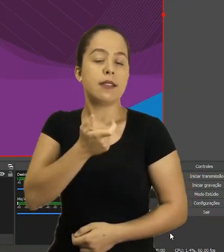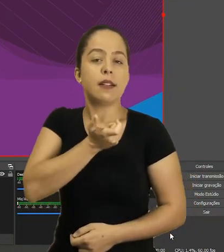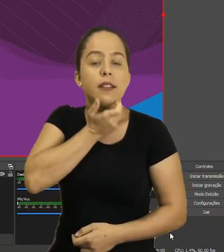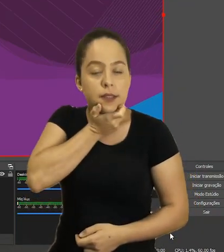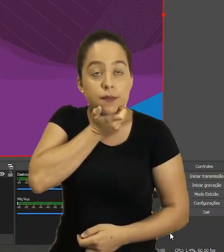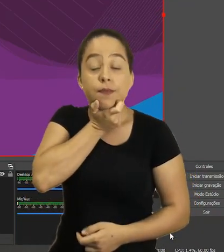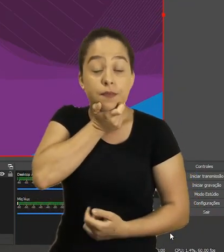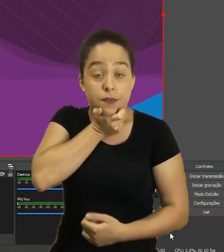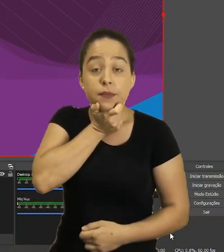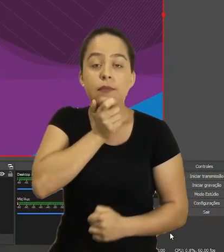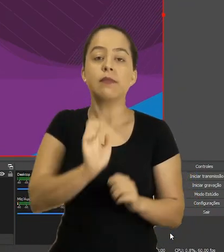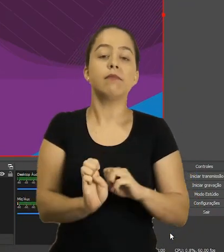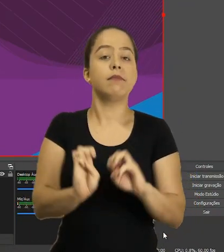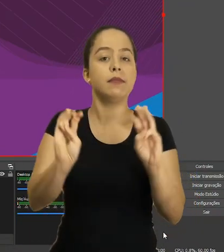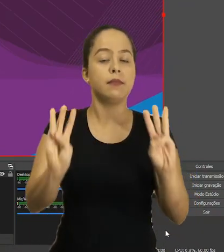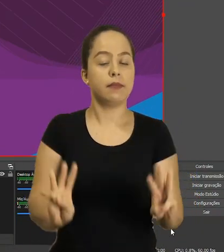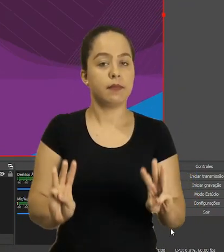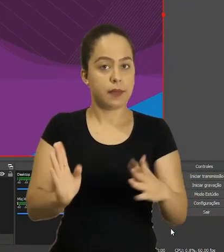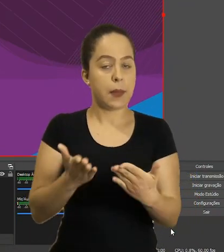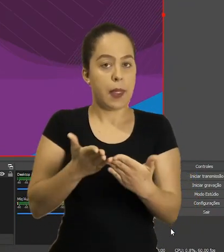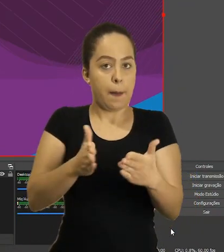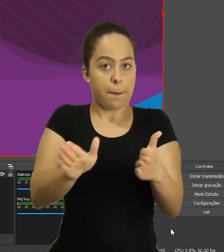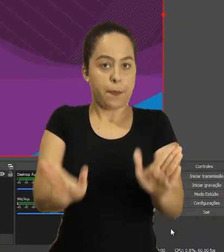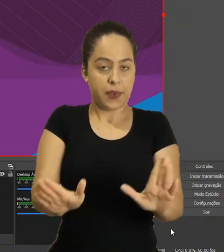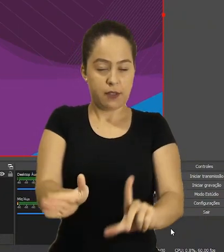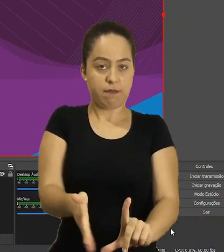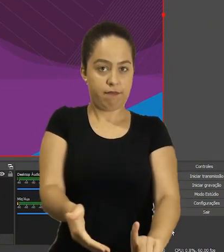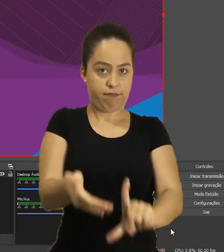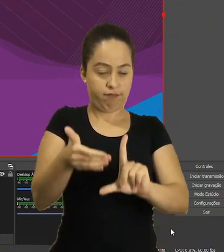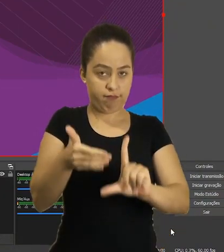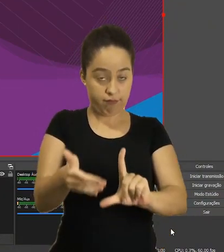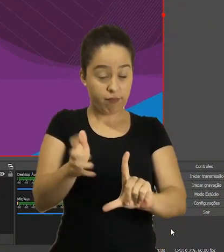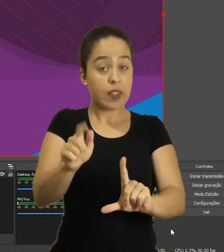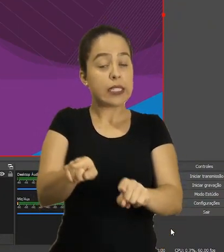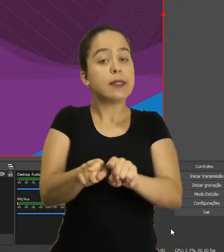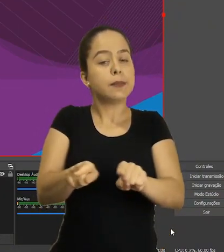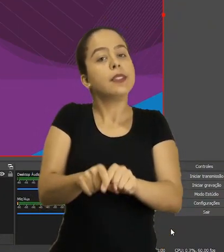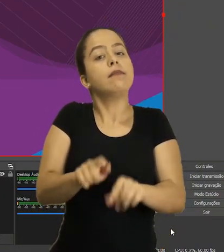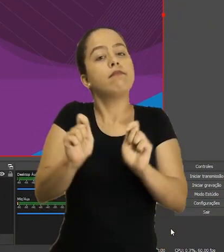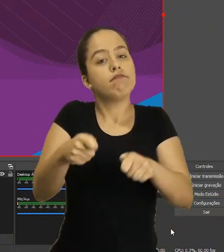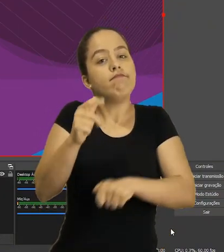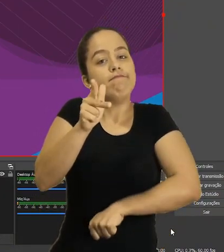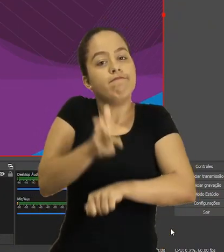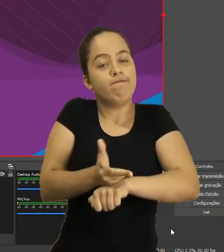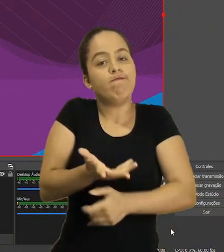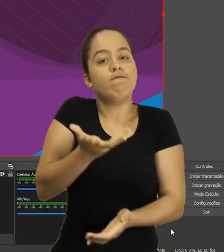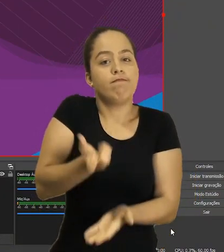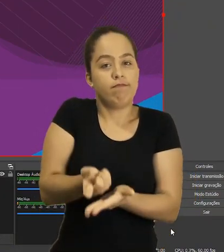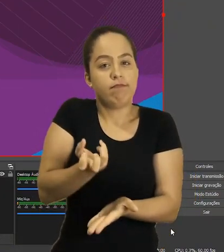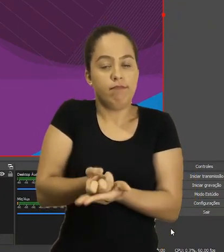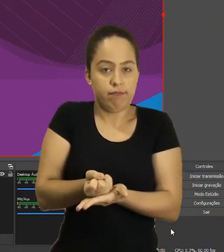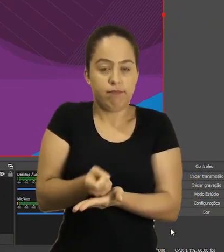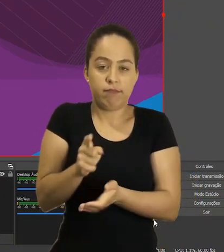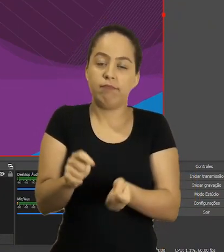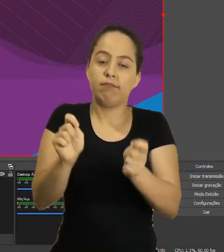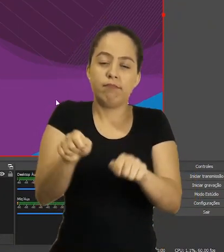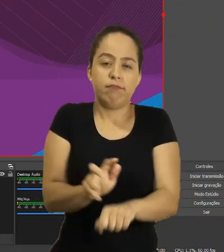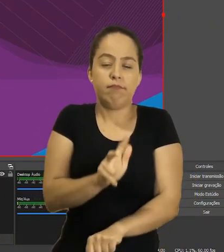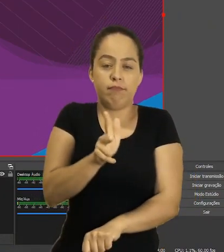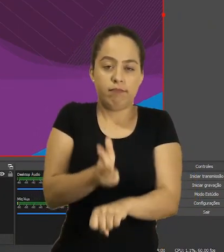Broadcast Software. Ele é um programa que serve para fazer transmissão ao vivo e gravação.